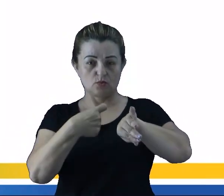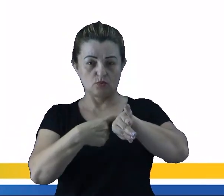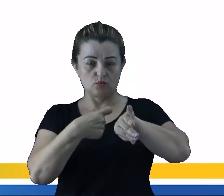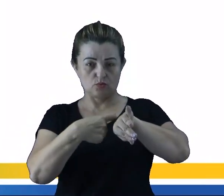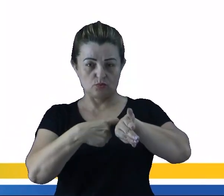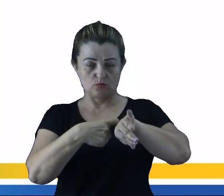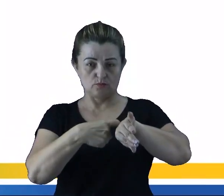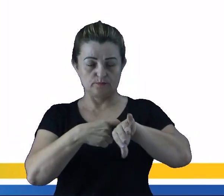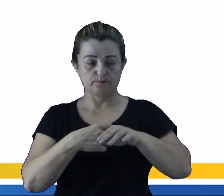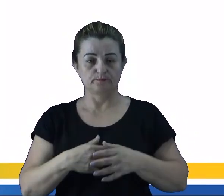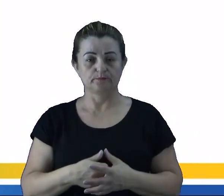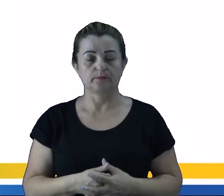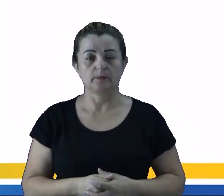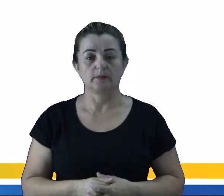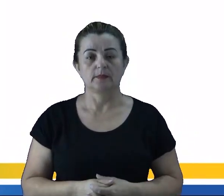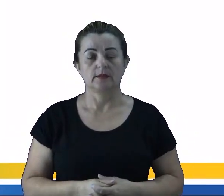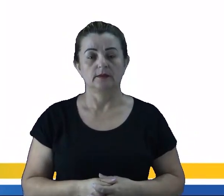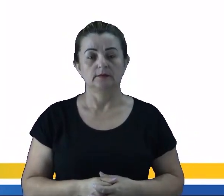sifonação.